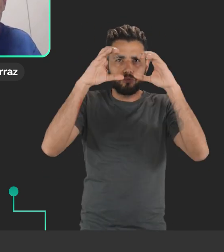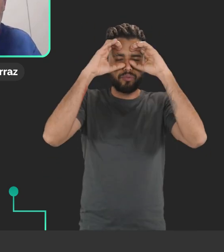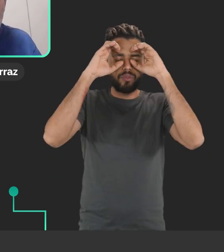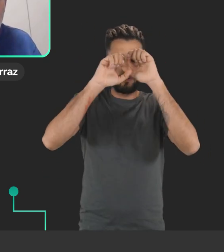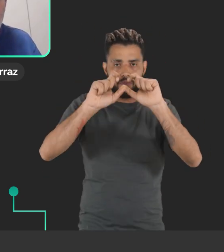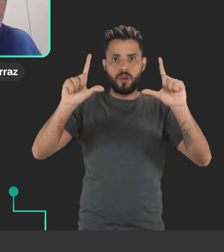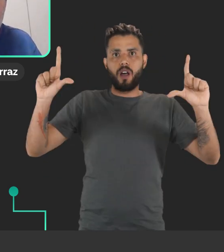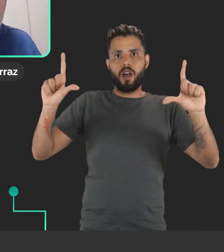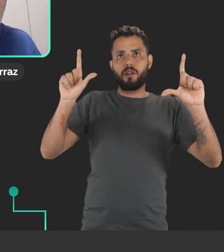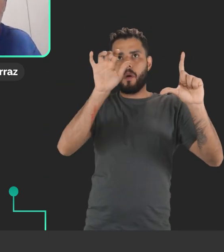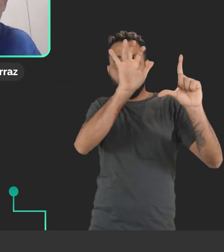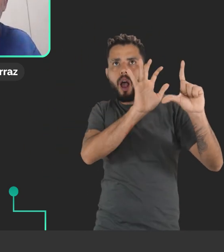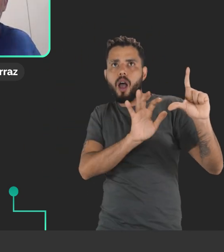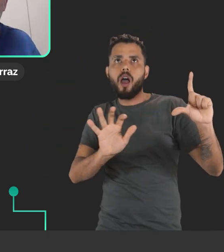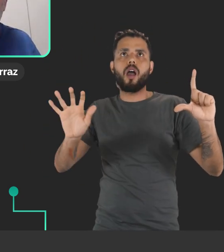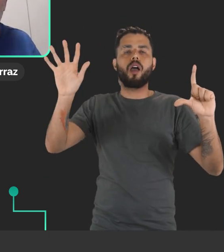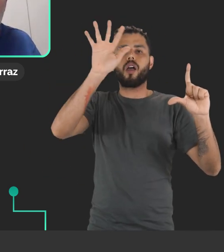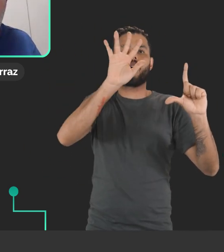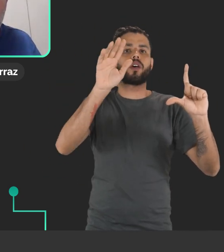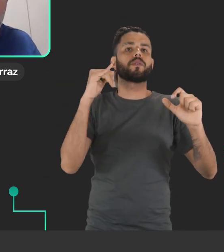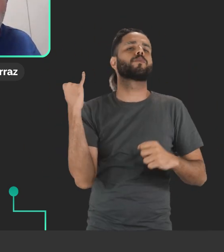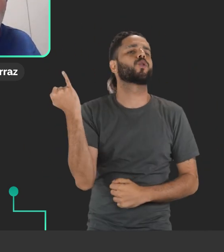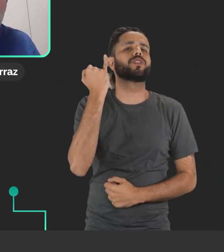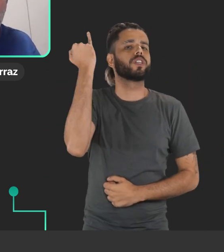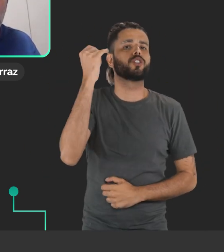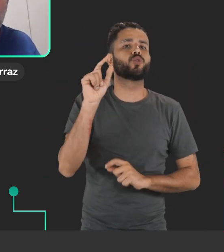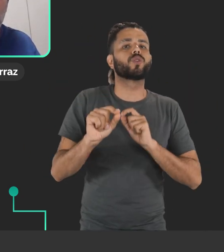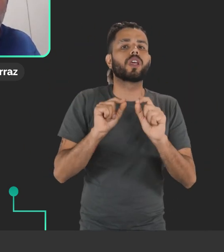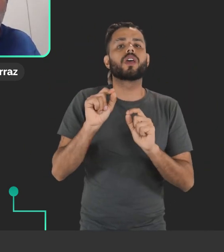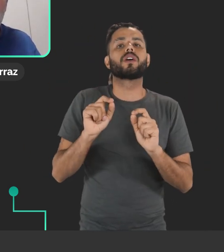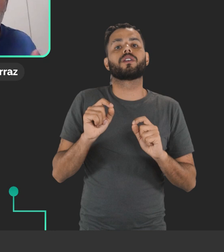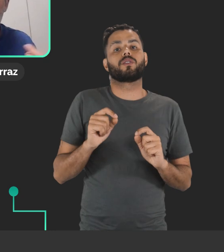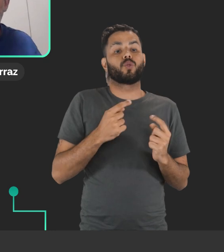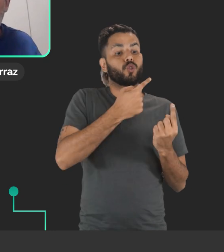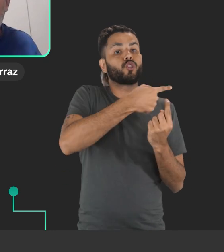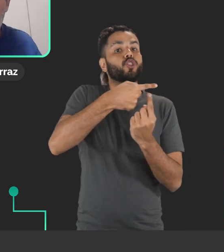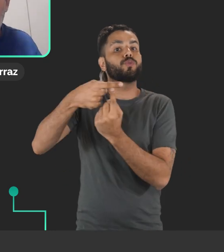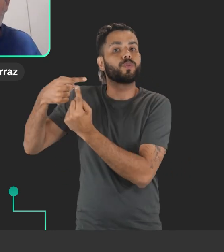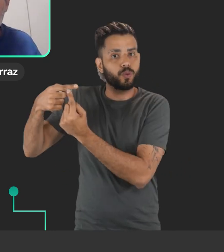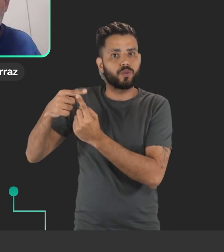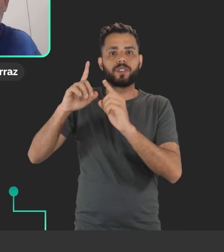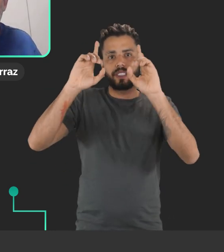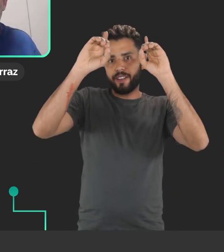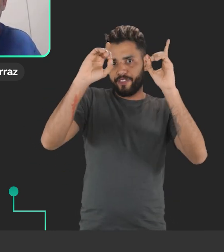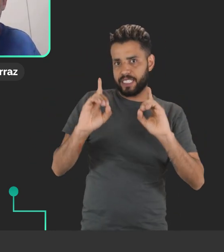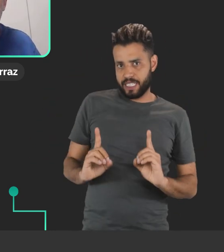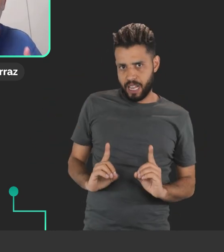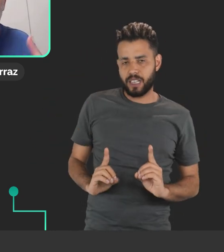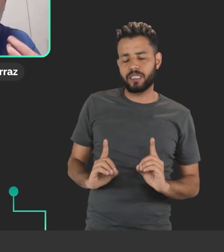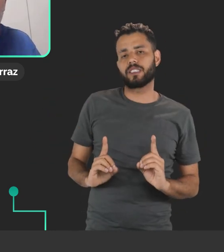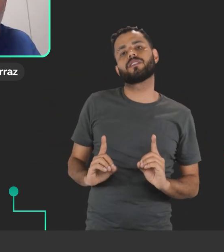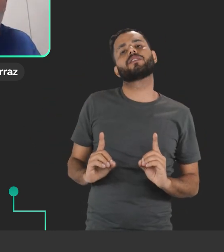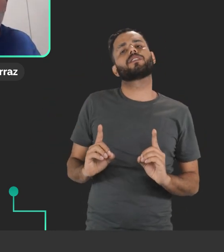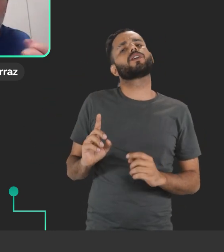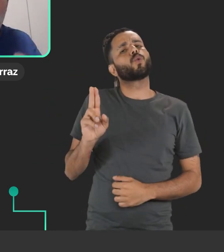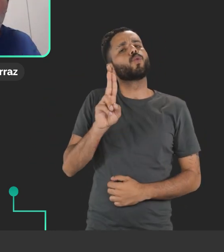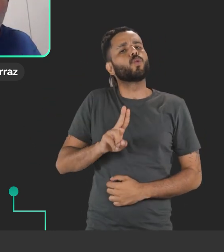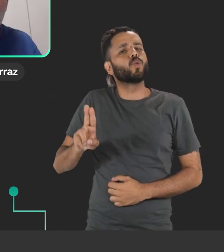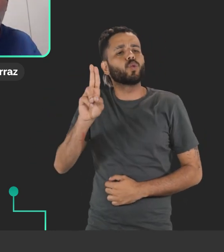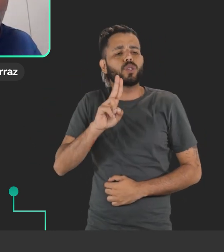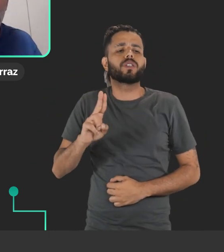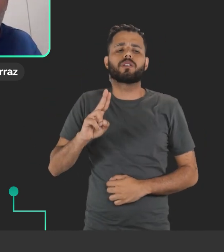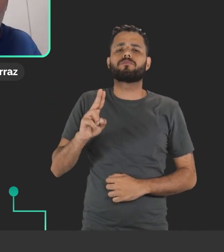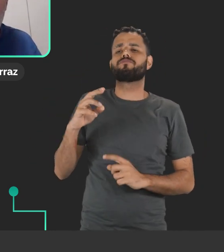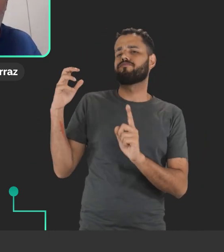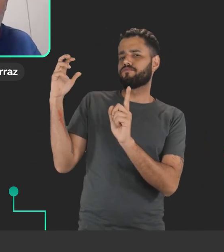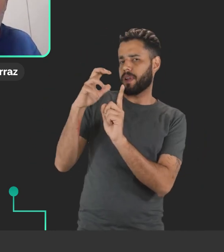realidade virtual e realidade estendida, eu acho que é importante a gente trazer um pouco a questão dos tipos de deficiência que são impactados com